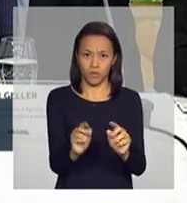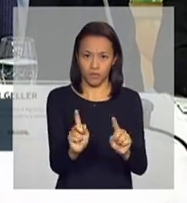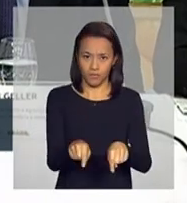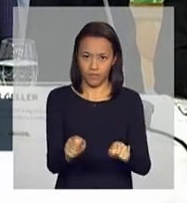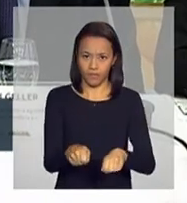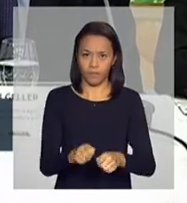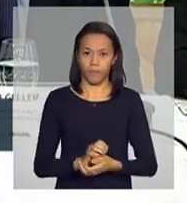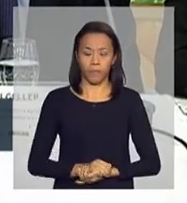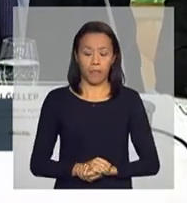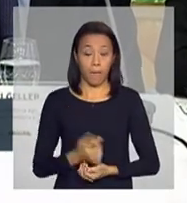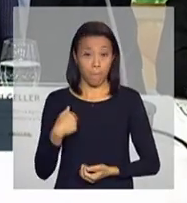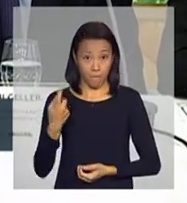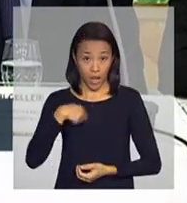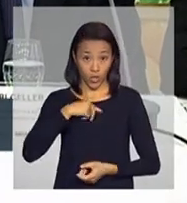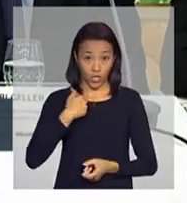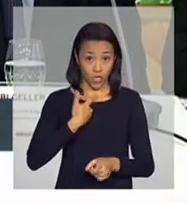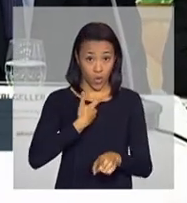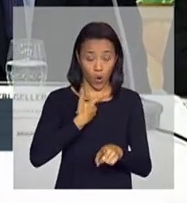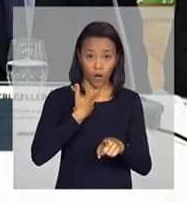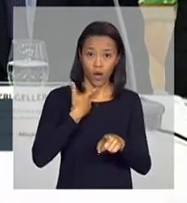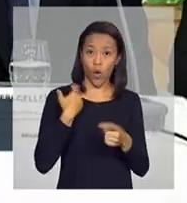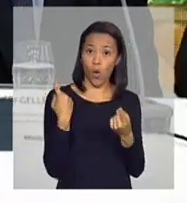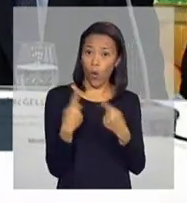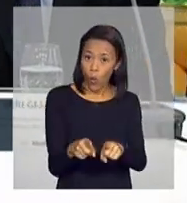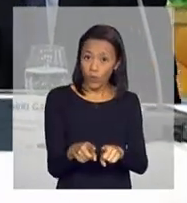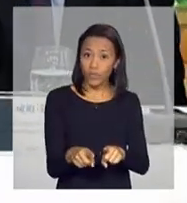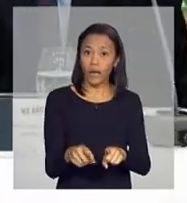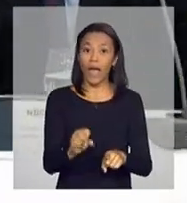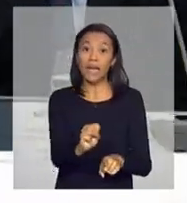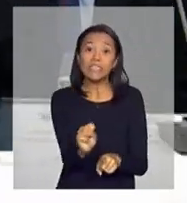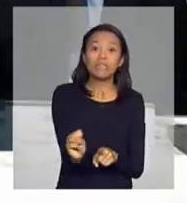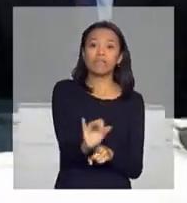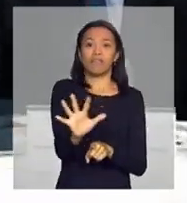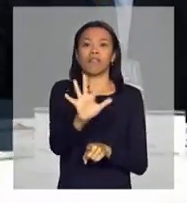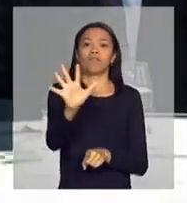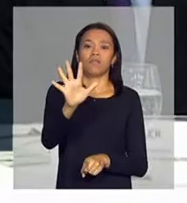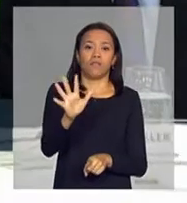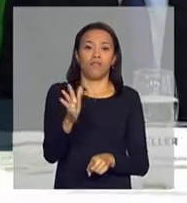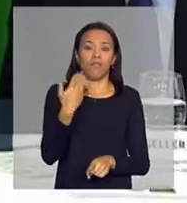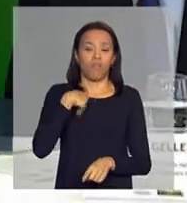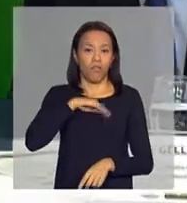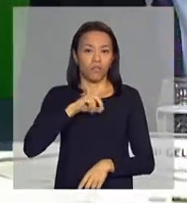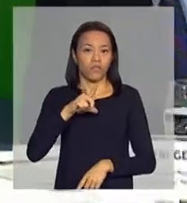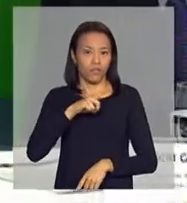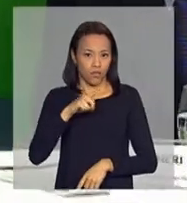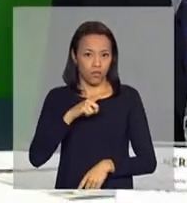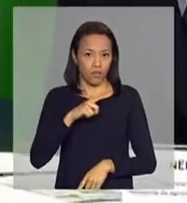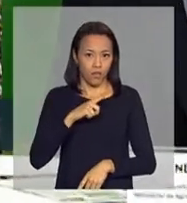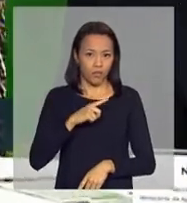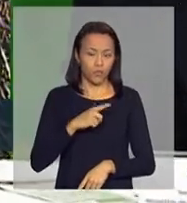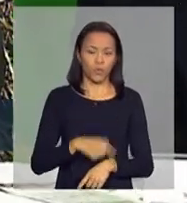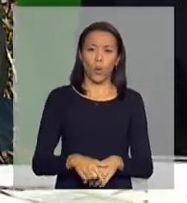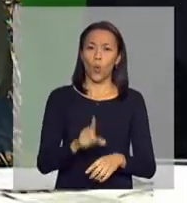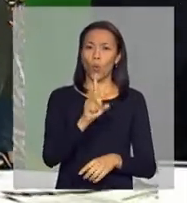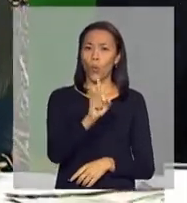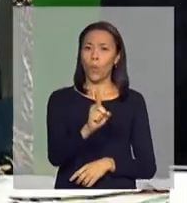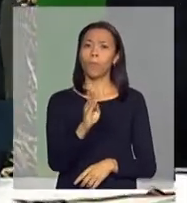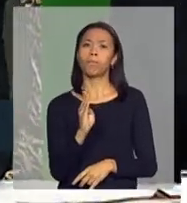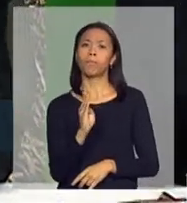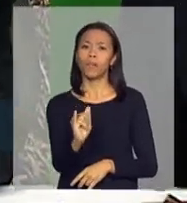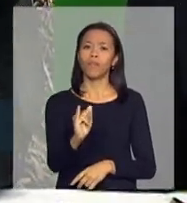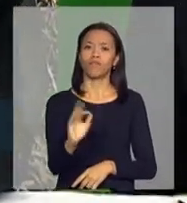No combate à inflação, por exemplo, você viu que na Inova temos um juros subsidiado e aplicação de até um bilhão de reais